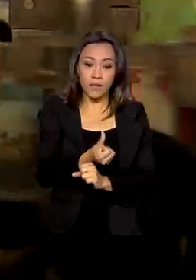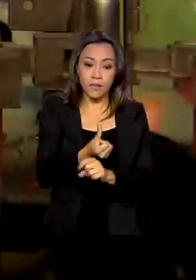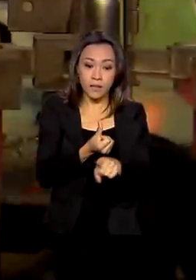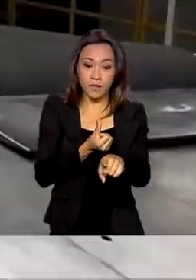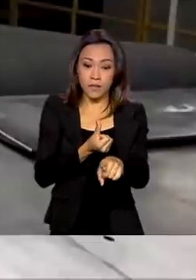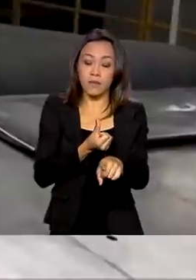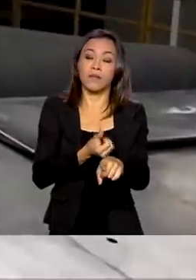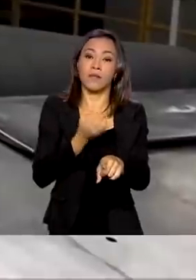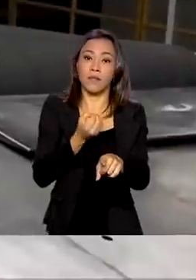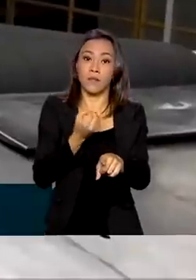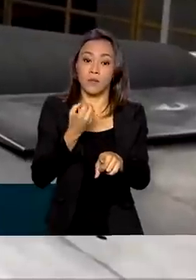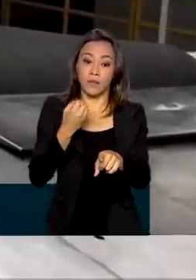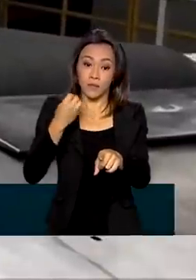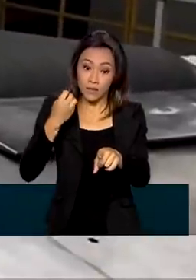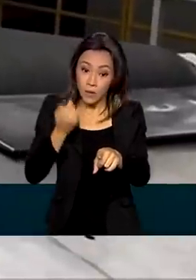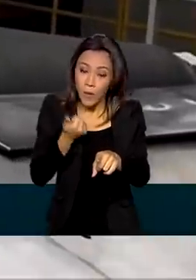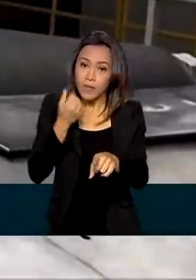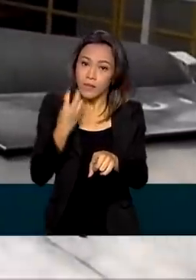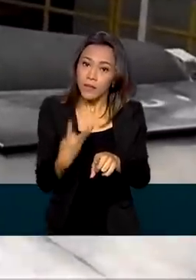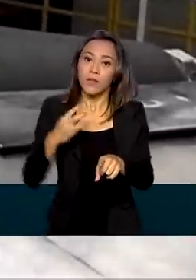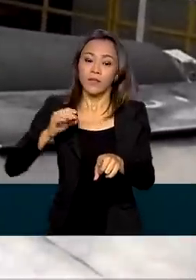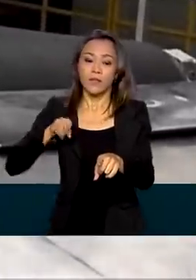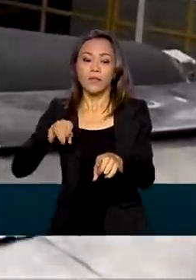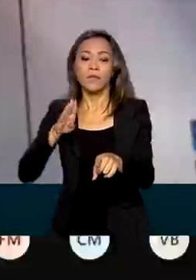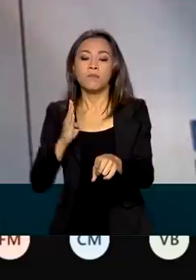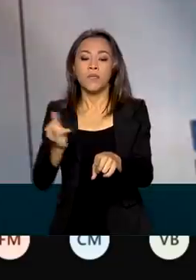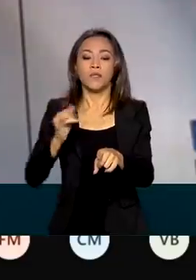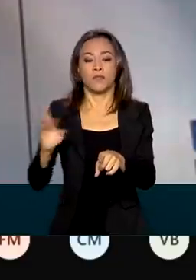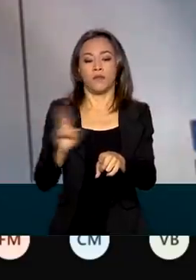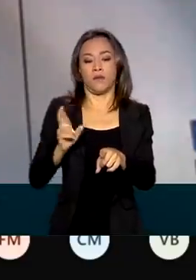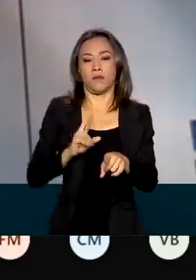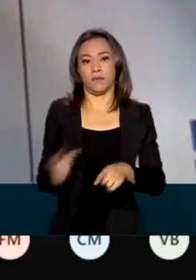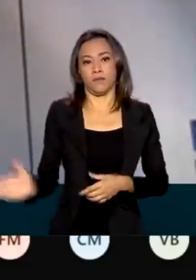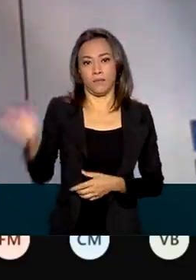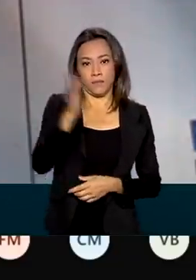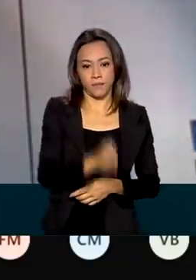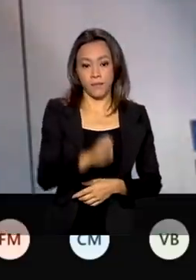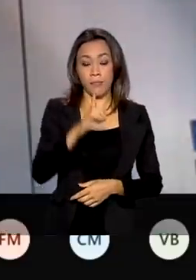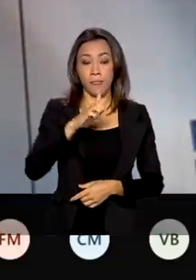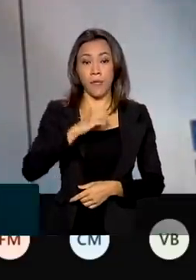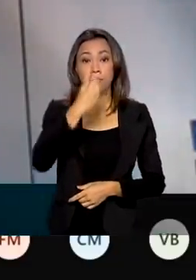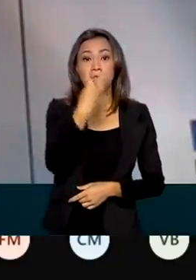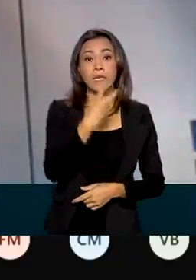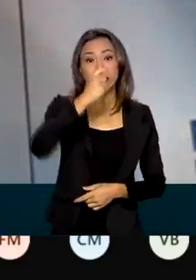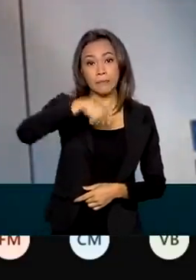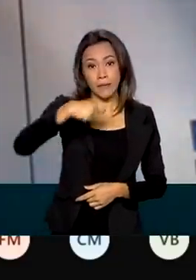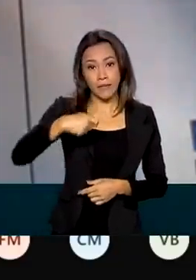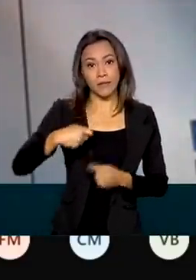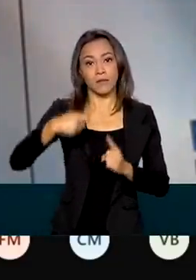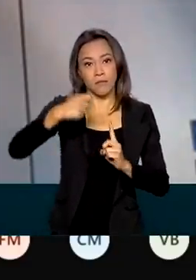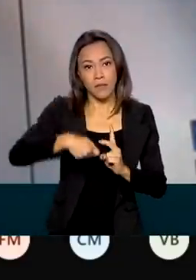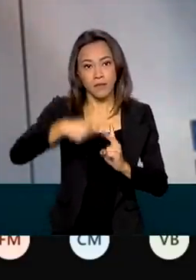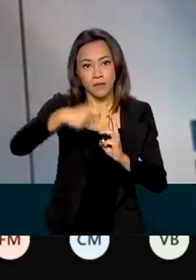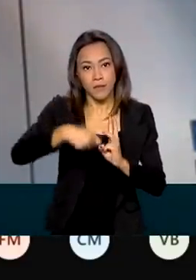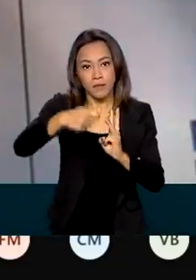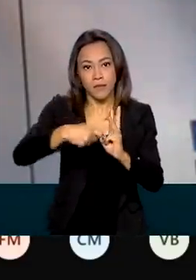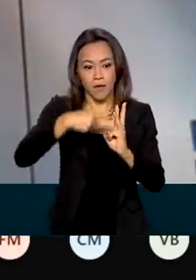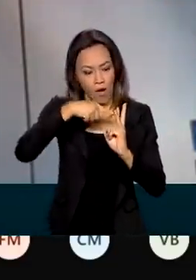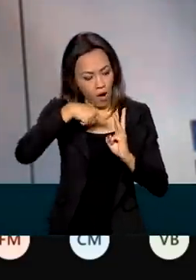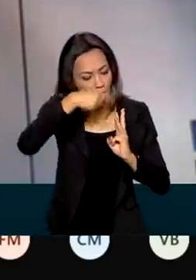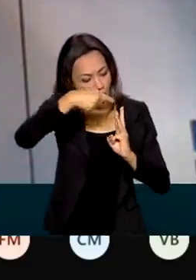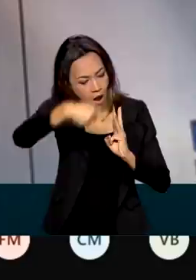reais. Um novo recorde também para o período. Nós estamos com três meses seguidos em que a